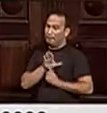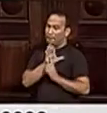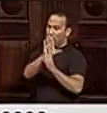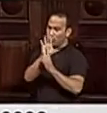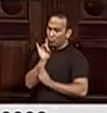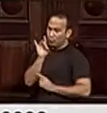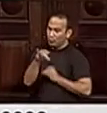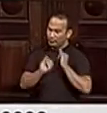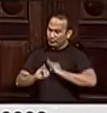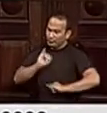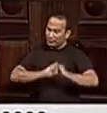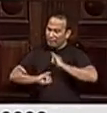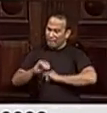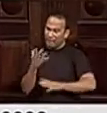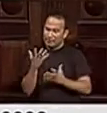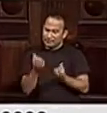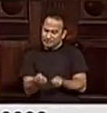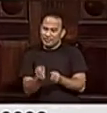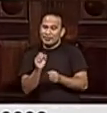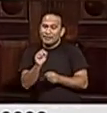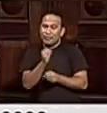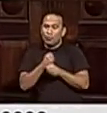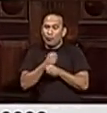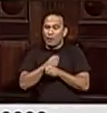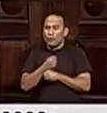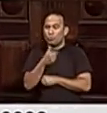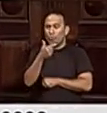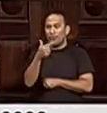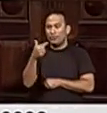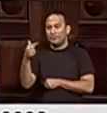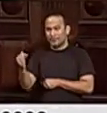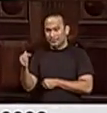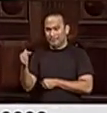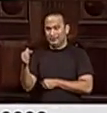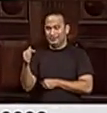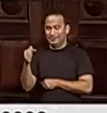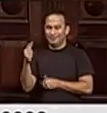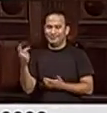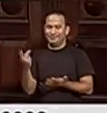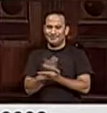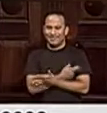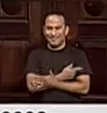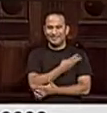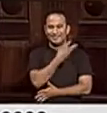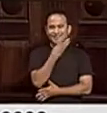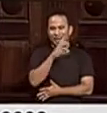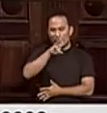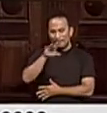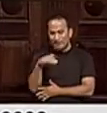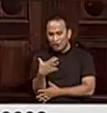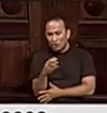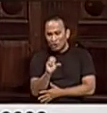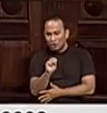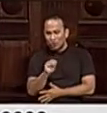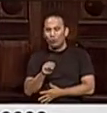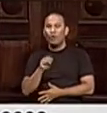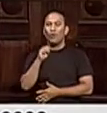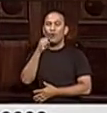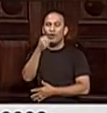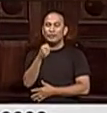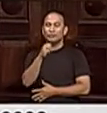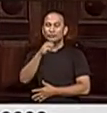últimas informações recebidas. Foi que no ano de 2017 foram realizados 3 milhões e 900 mil